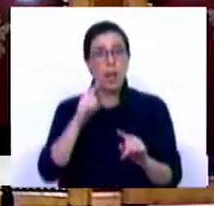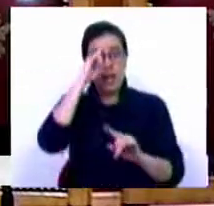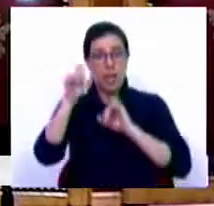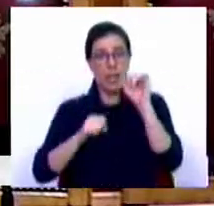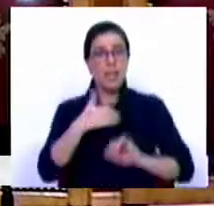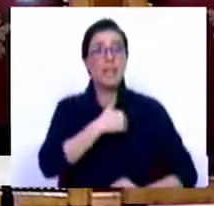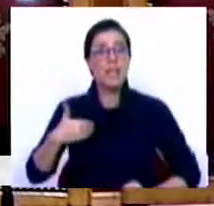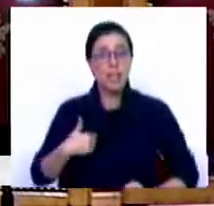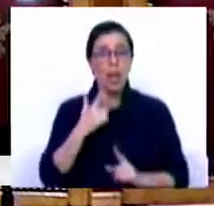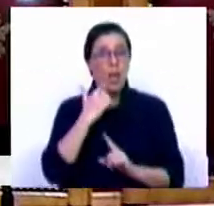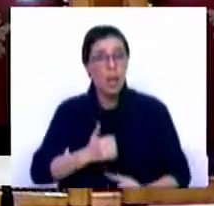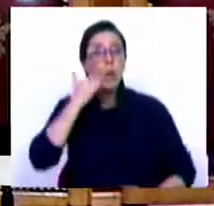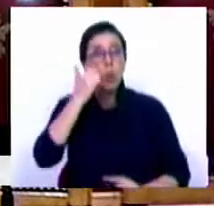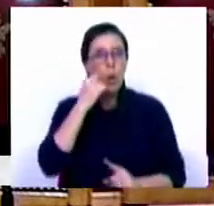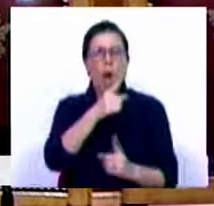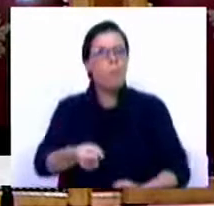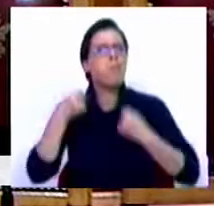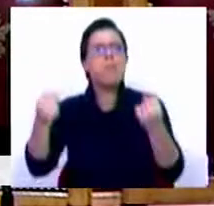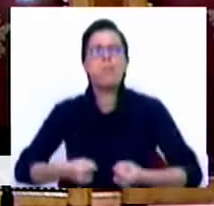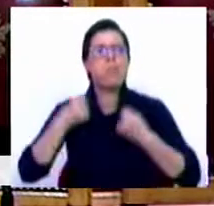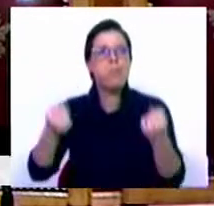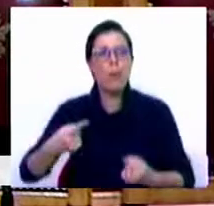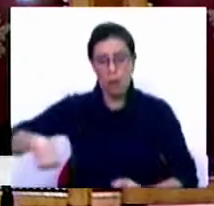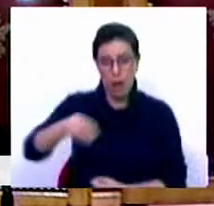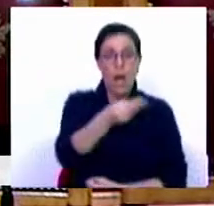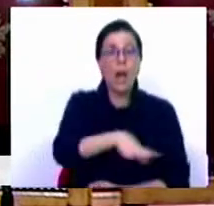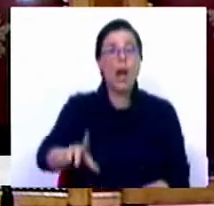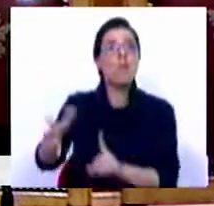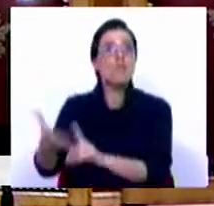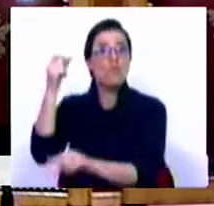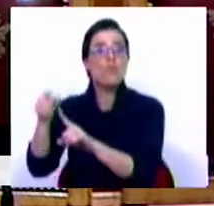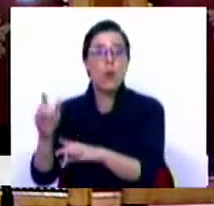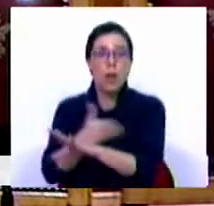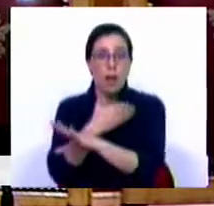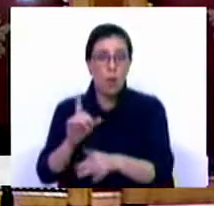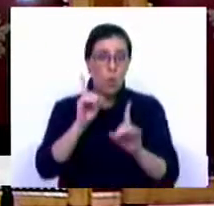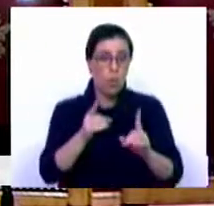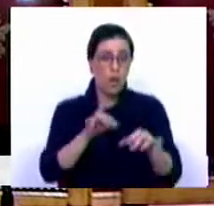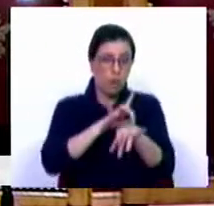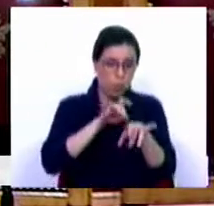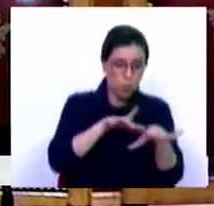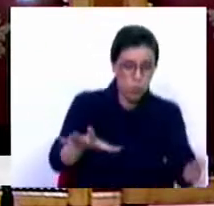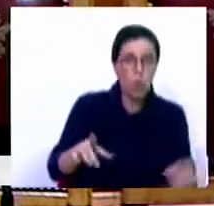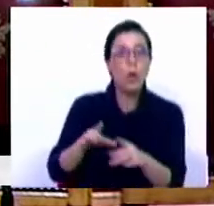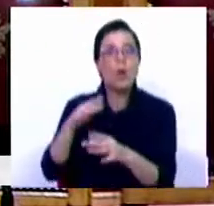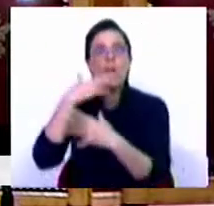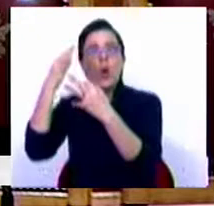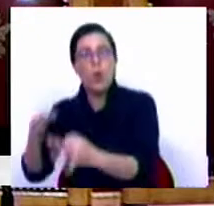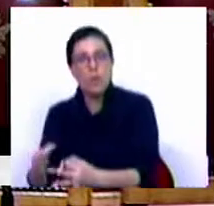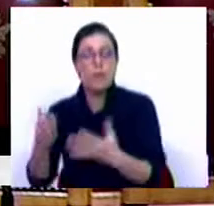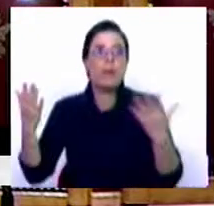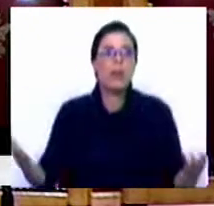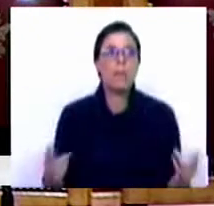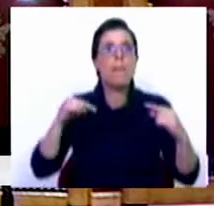para a saúde é tão grave que não consegue aquilo que as nossas crianças já conseguem distinguir o que é um surto de casos positivos. E